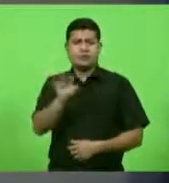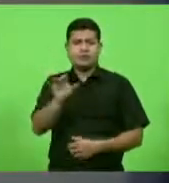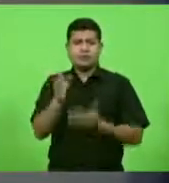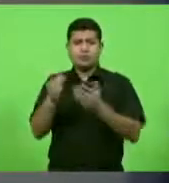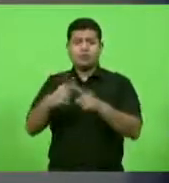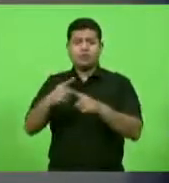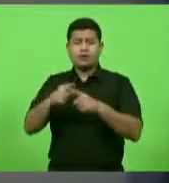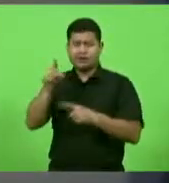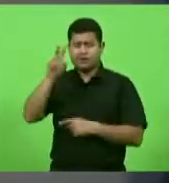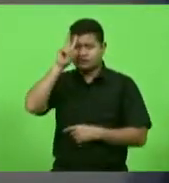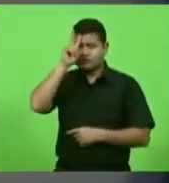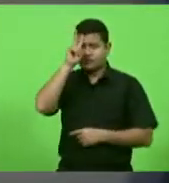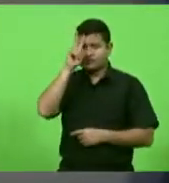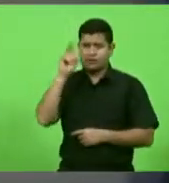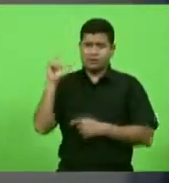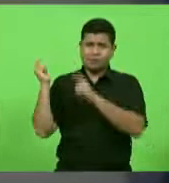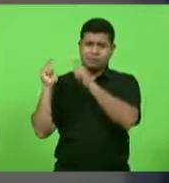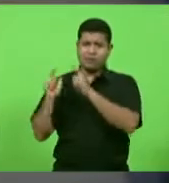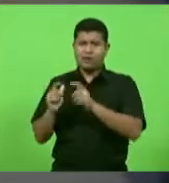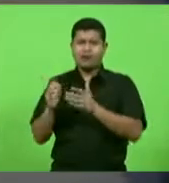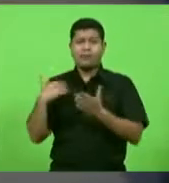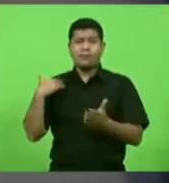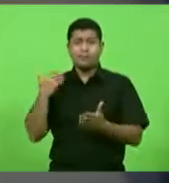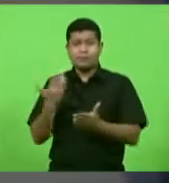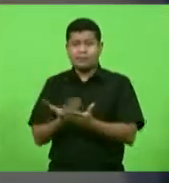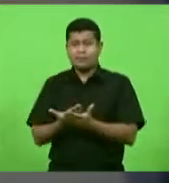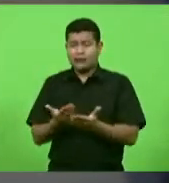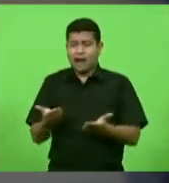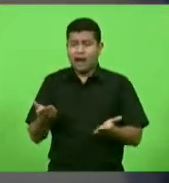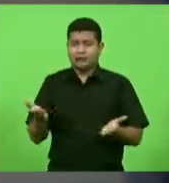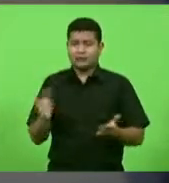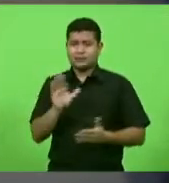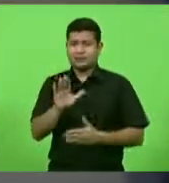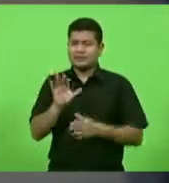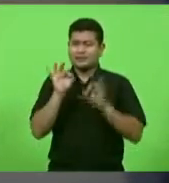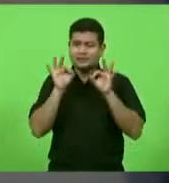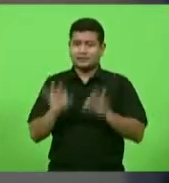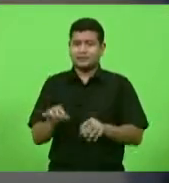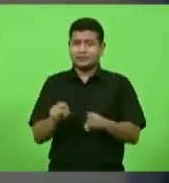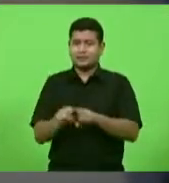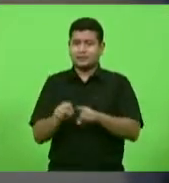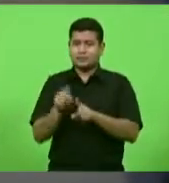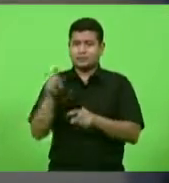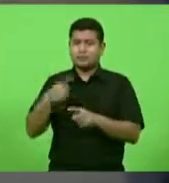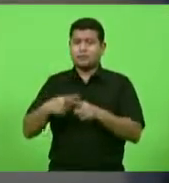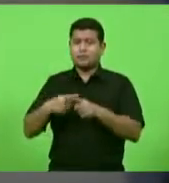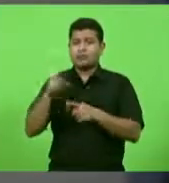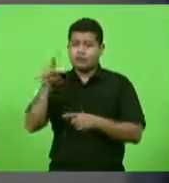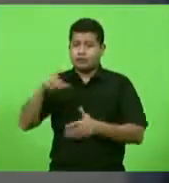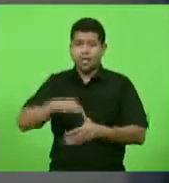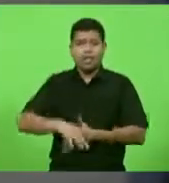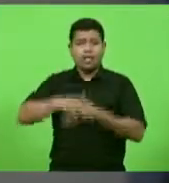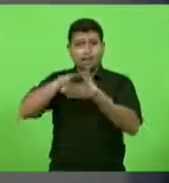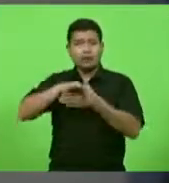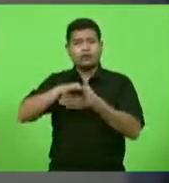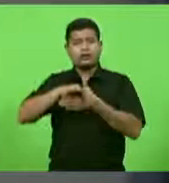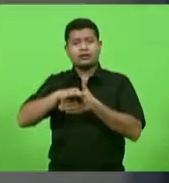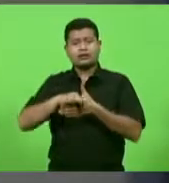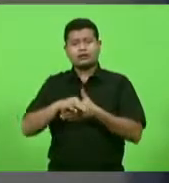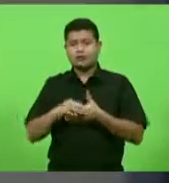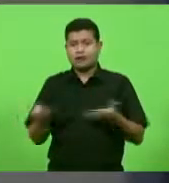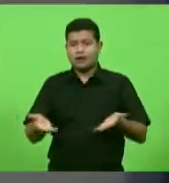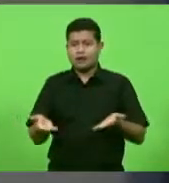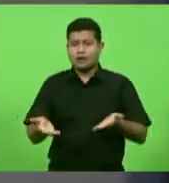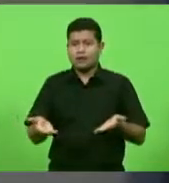histórico, mas com certeza por todo esse brilhantismo que você tem na liderança e se juntando